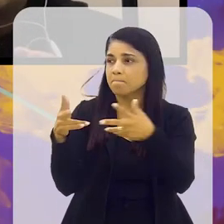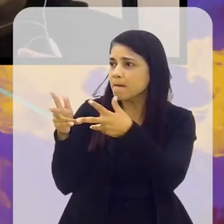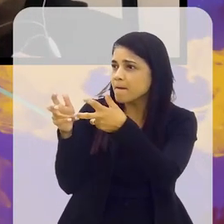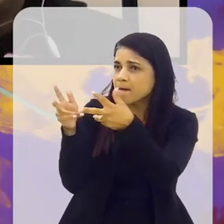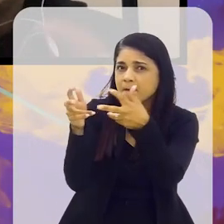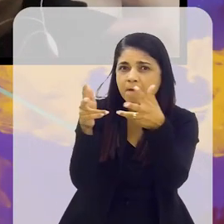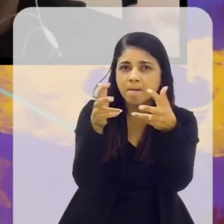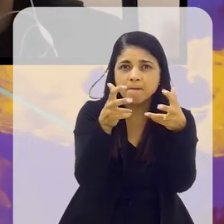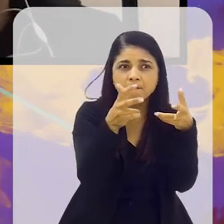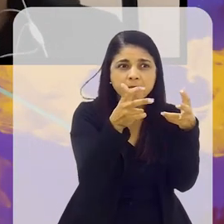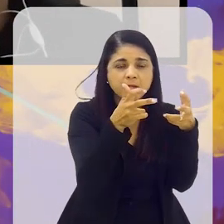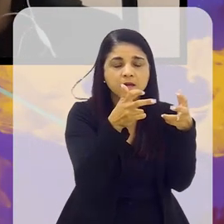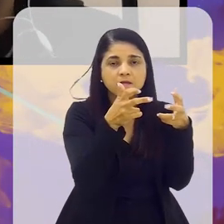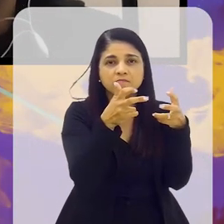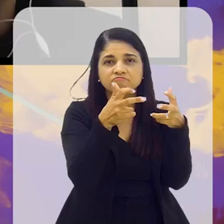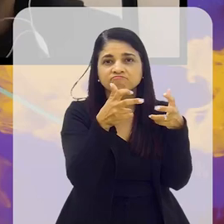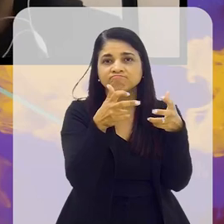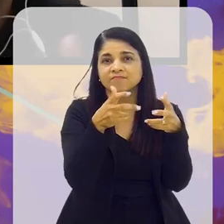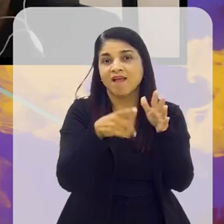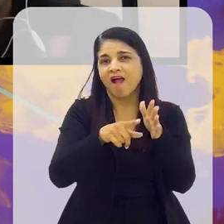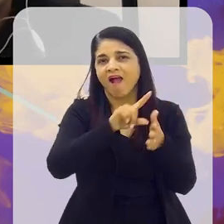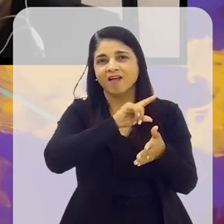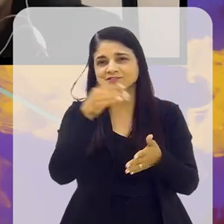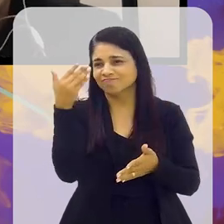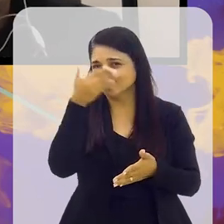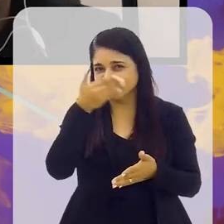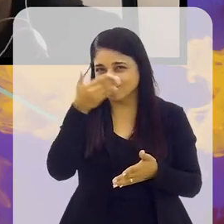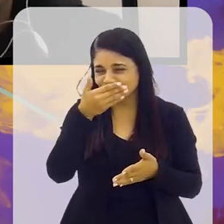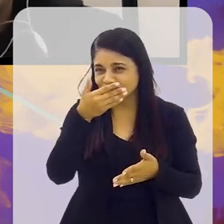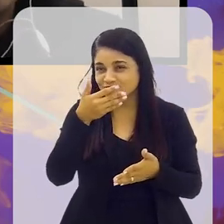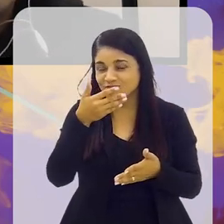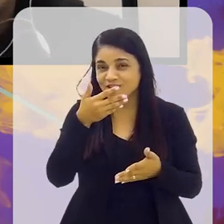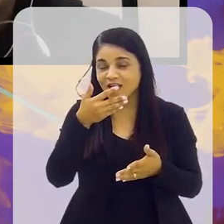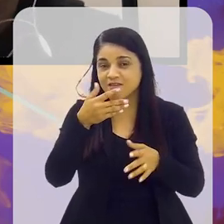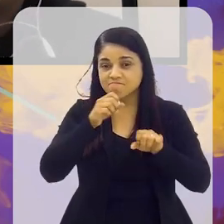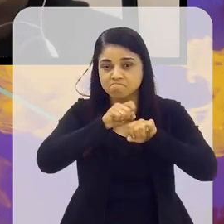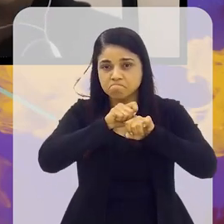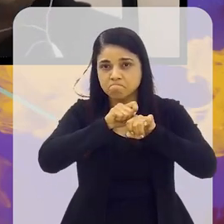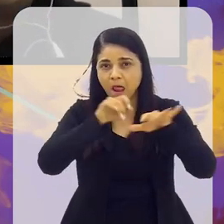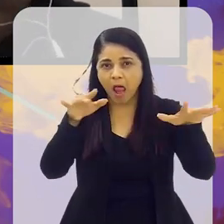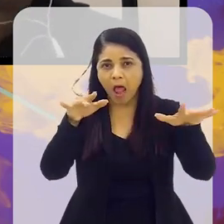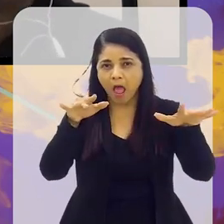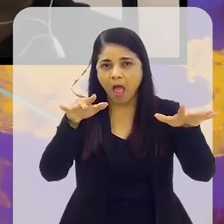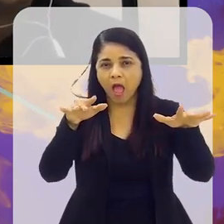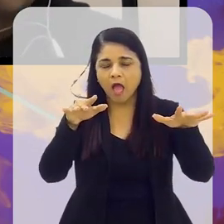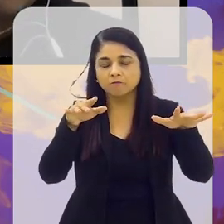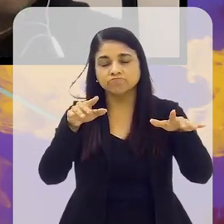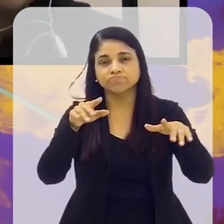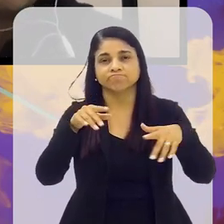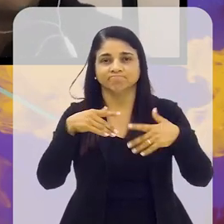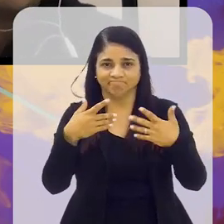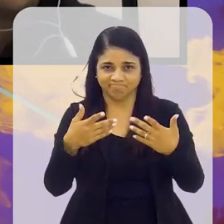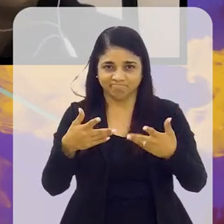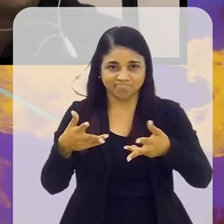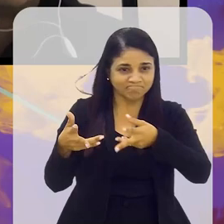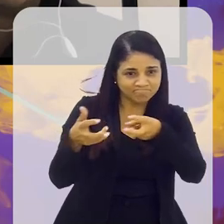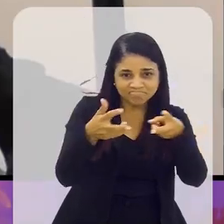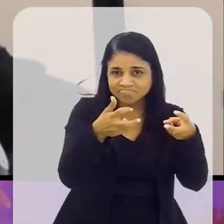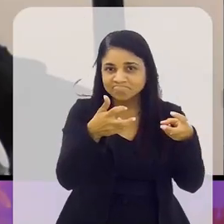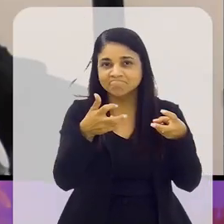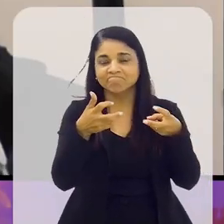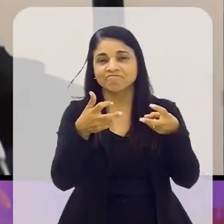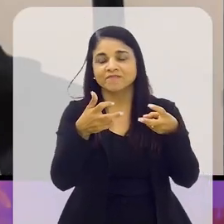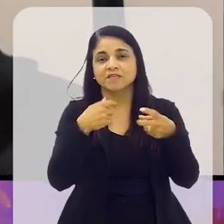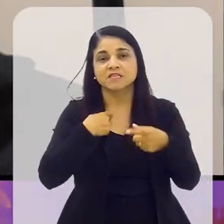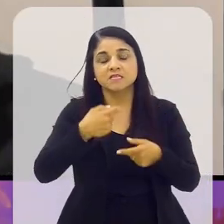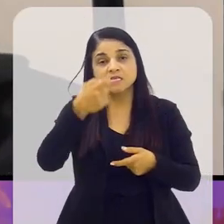de coisa que talvez passasse batido, começa a ganhar uma dimensão pública bem maior. Então, a gente precisa ter em mente